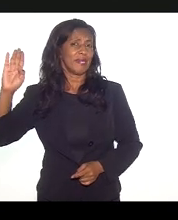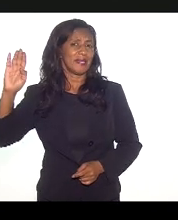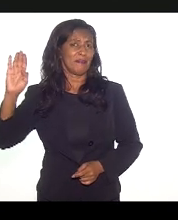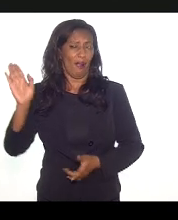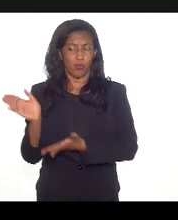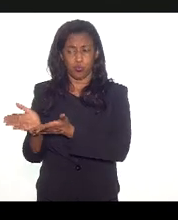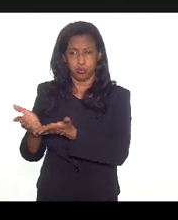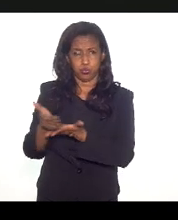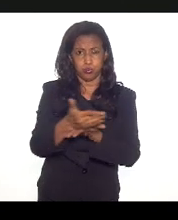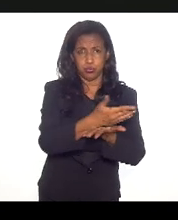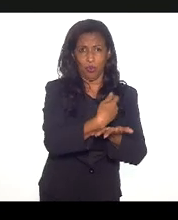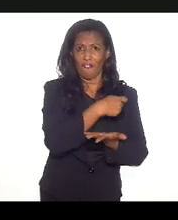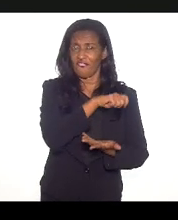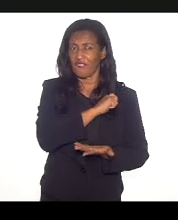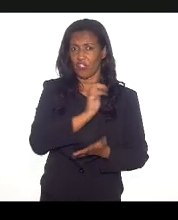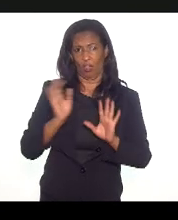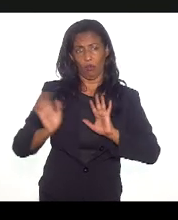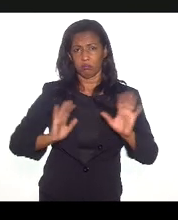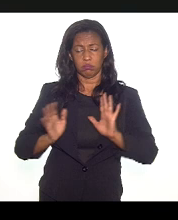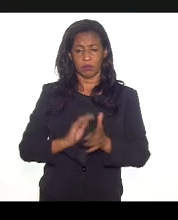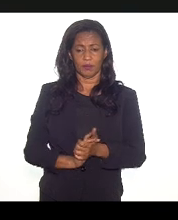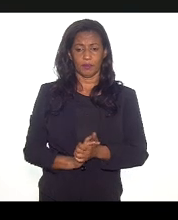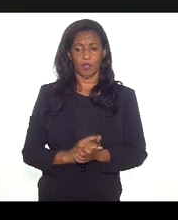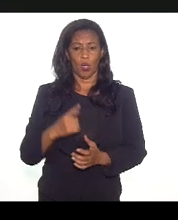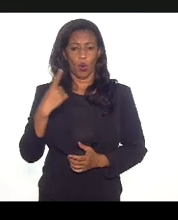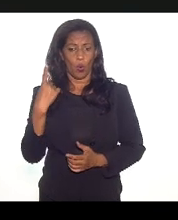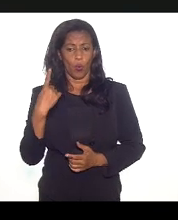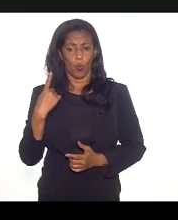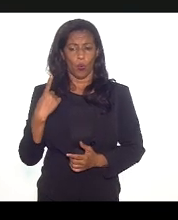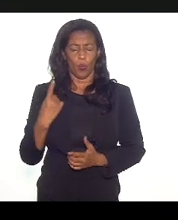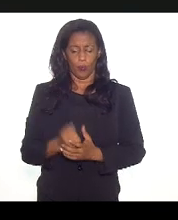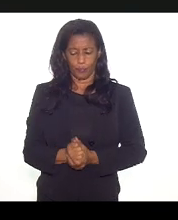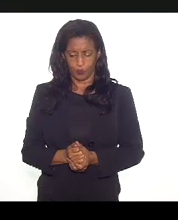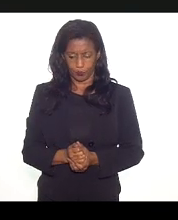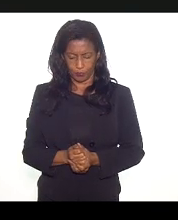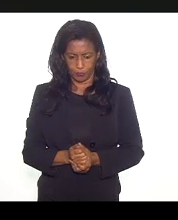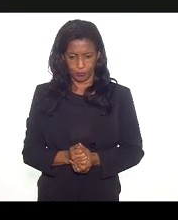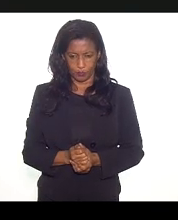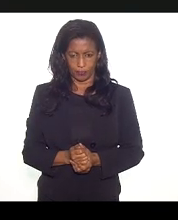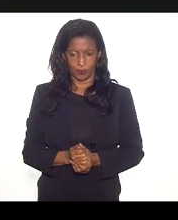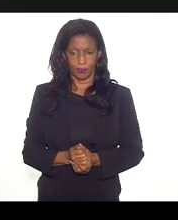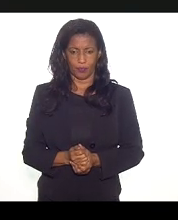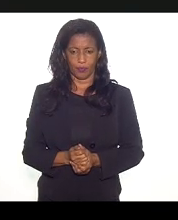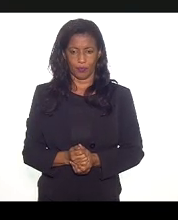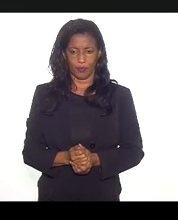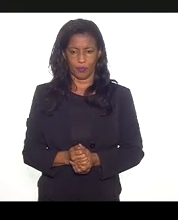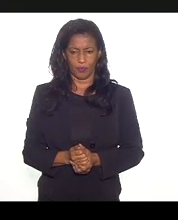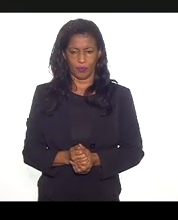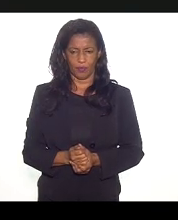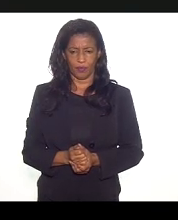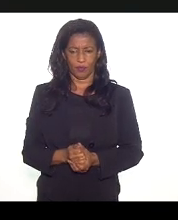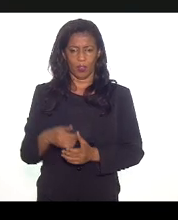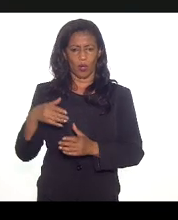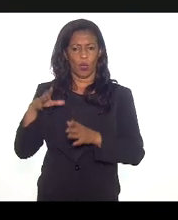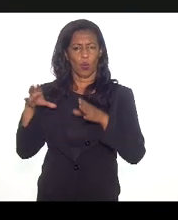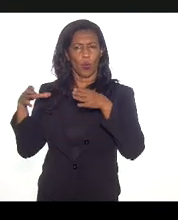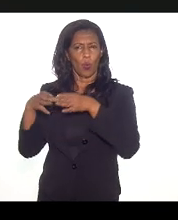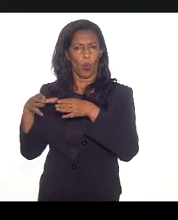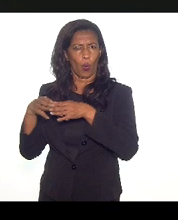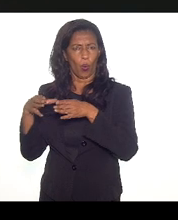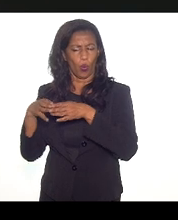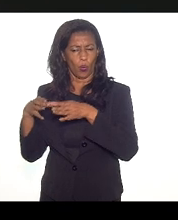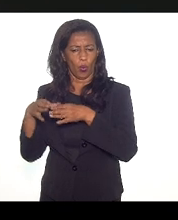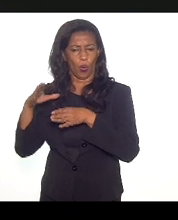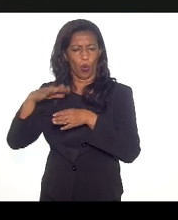fiscais? Por exemplo, houve uma polêmica grande em uma época o Tribunal de Contas colocou um desconselheiro no seu site,